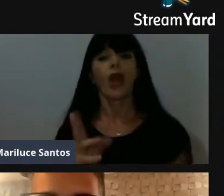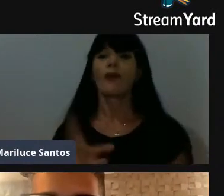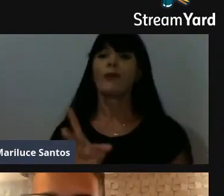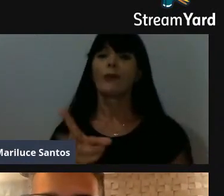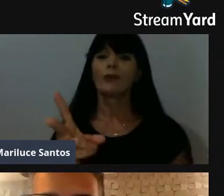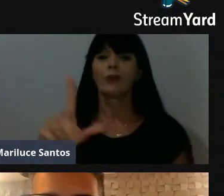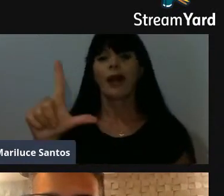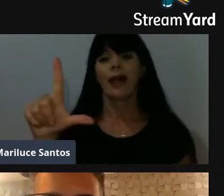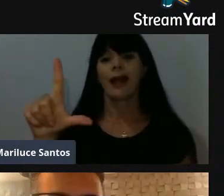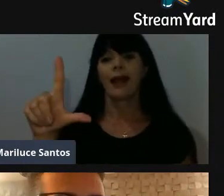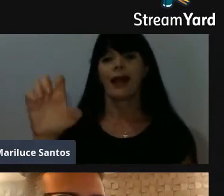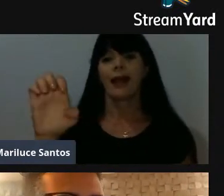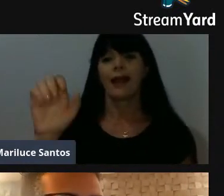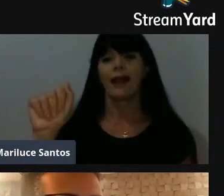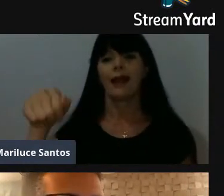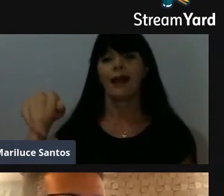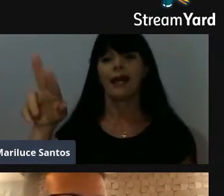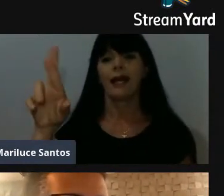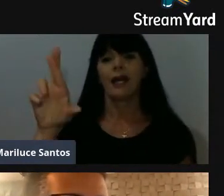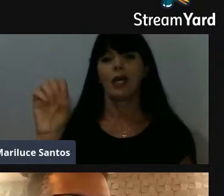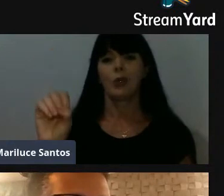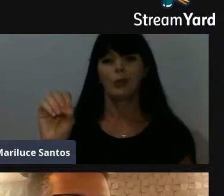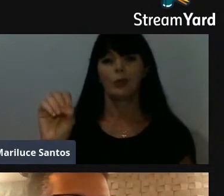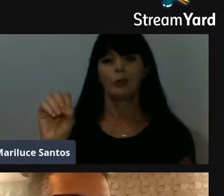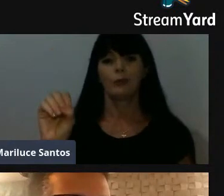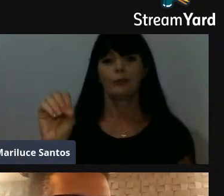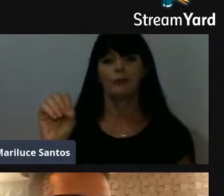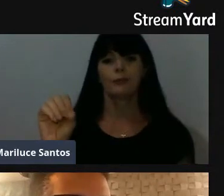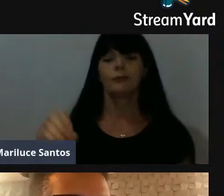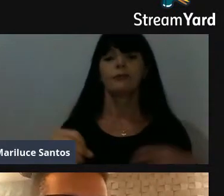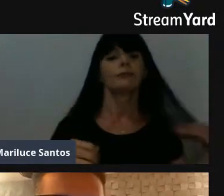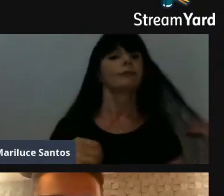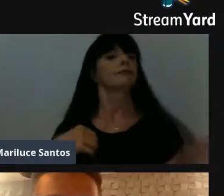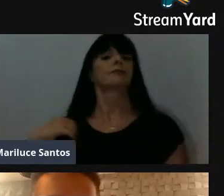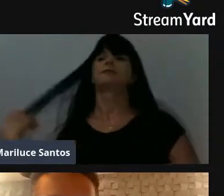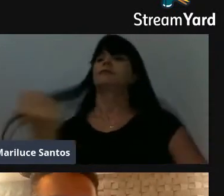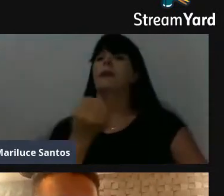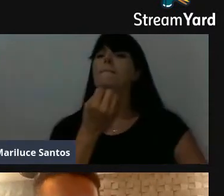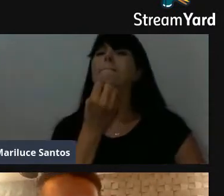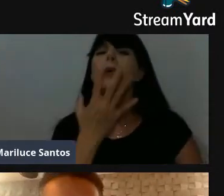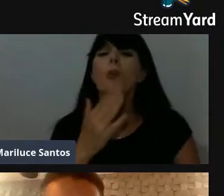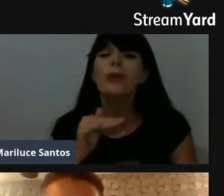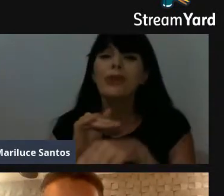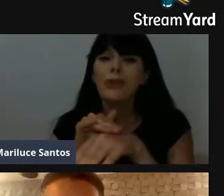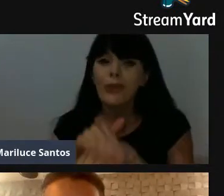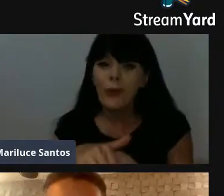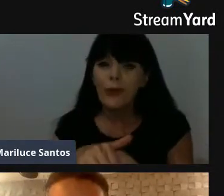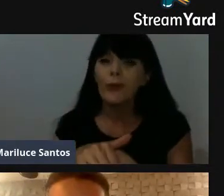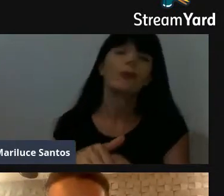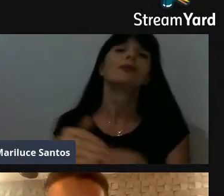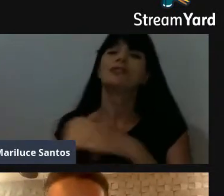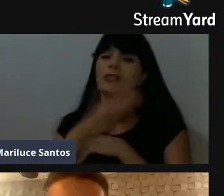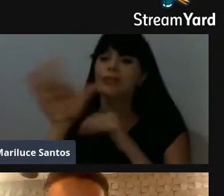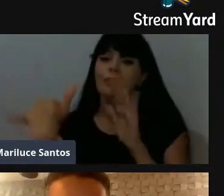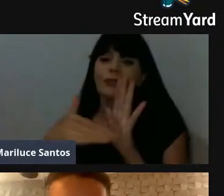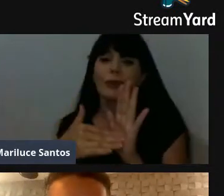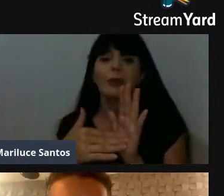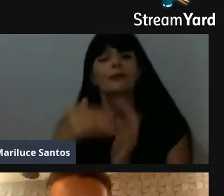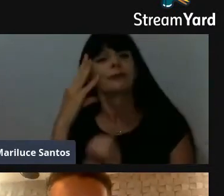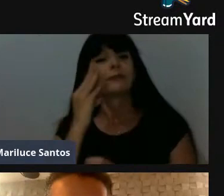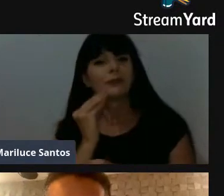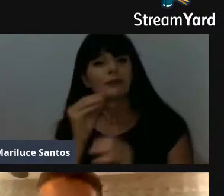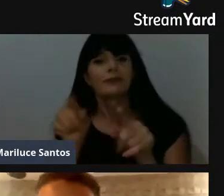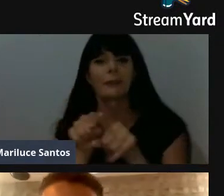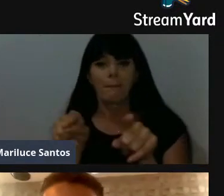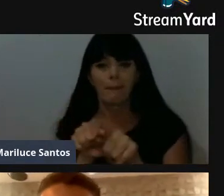Estamos prosseguindo, Leandro, sua vez. Boa noite a todos, boa noite, Gretinha e Rafael, boa noite, Natália e Maria Lúcia, e boa noite